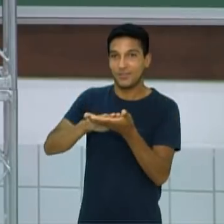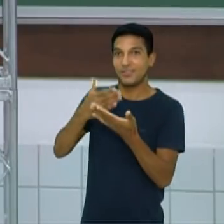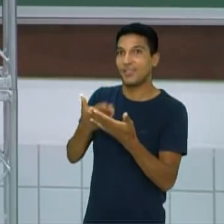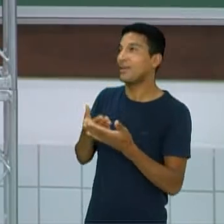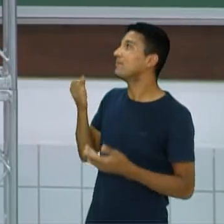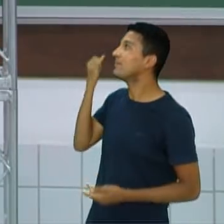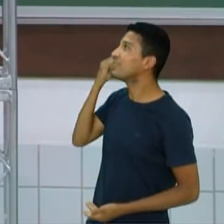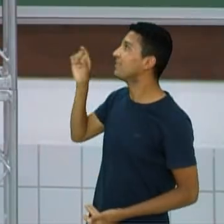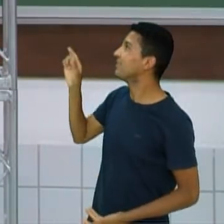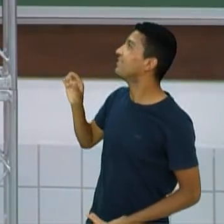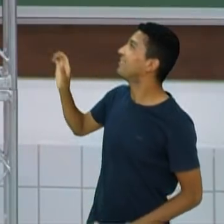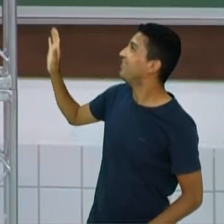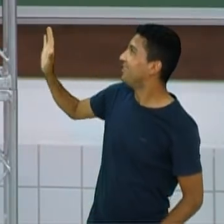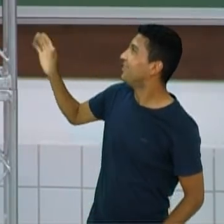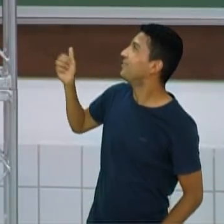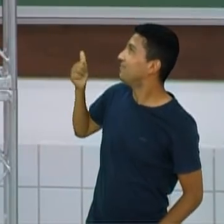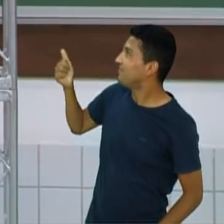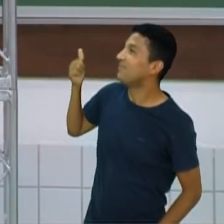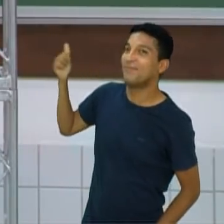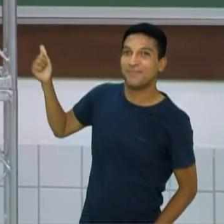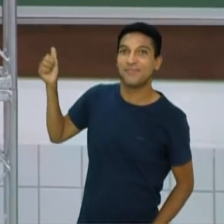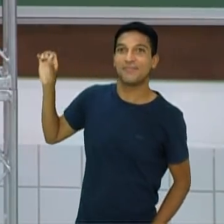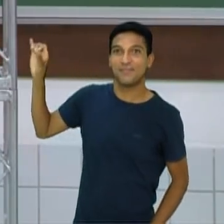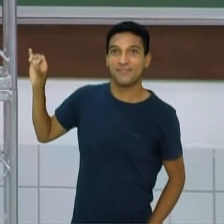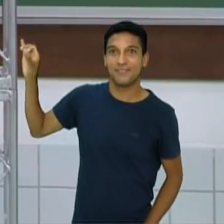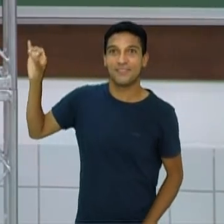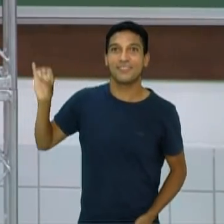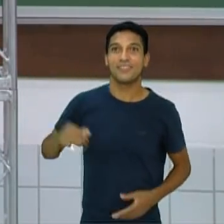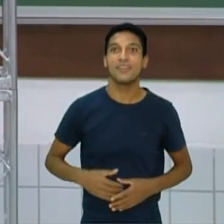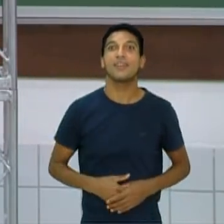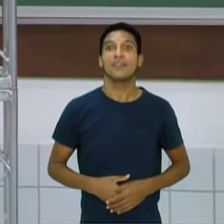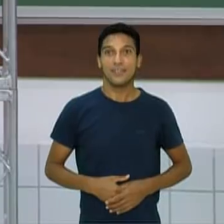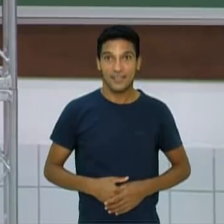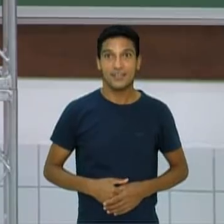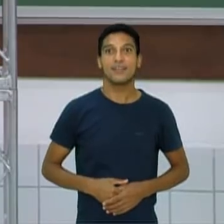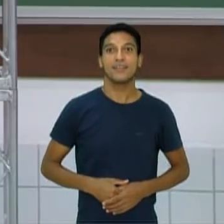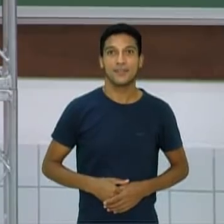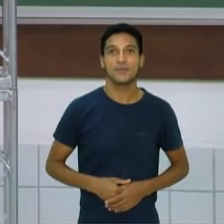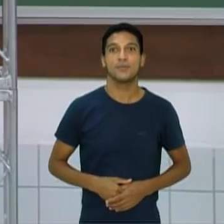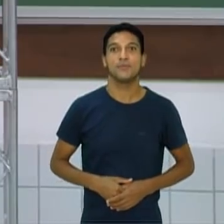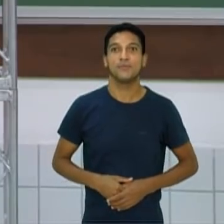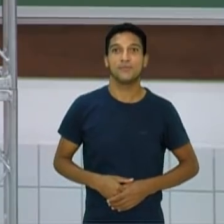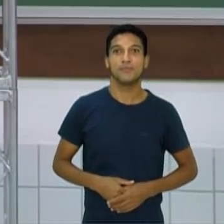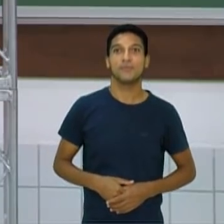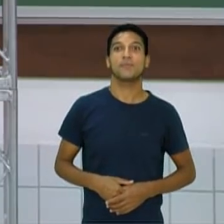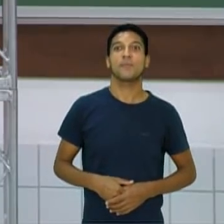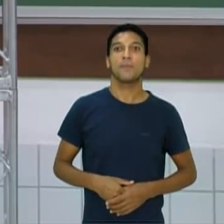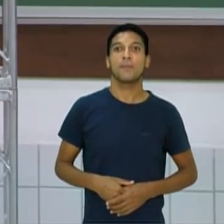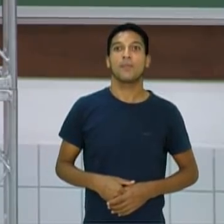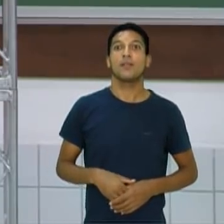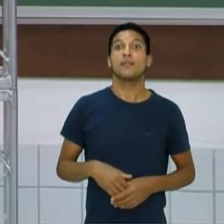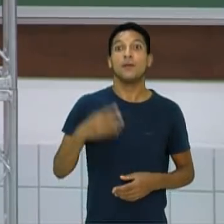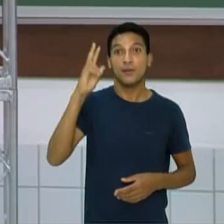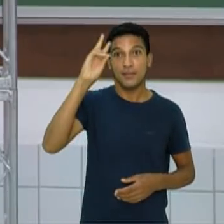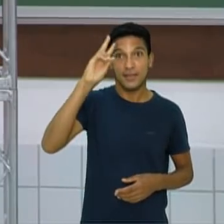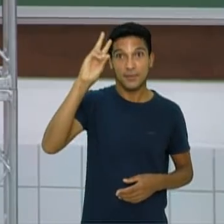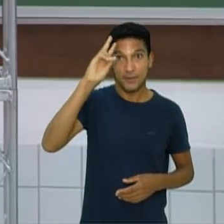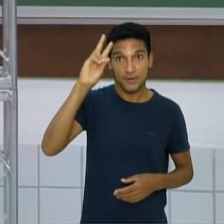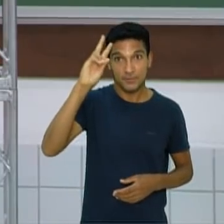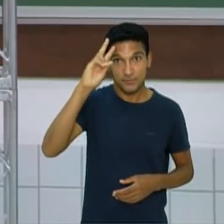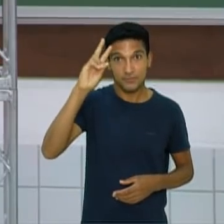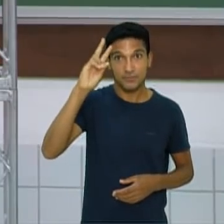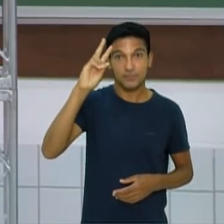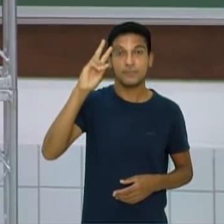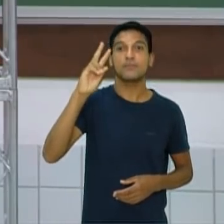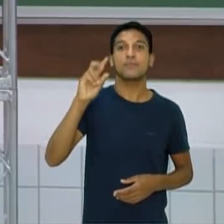Isaías. Como é que você está, Isaías? Tudo bem? Legal. Lembrando ainda, se você não tem acesso à internet,